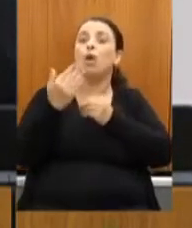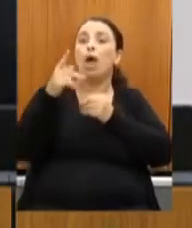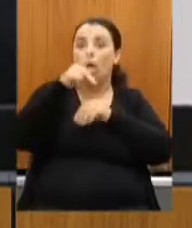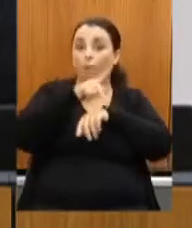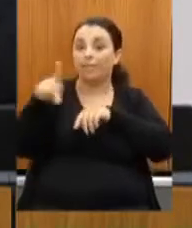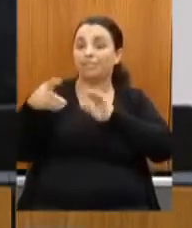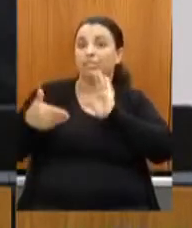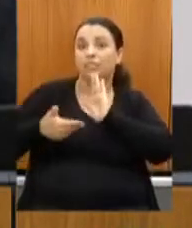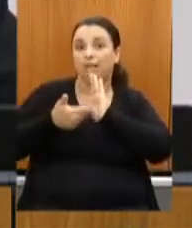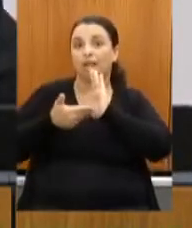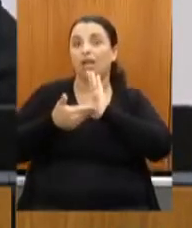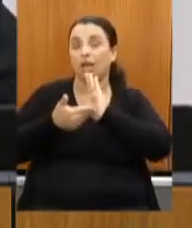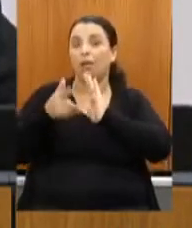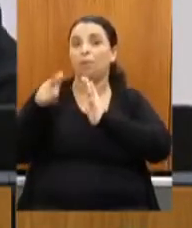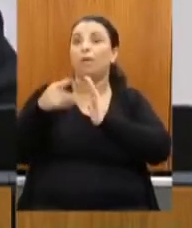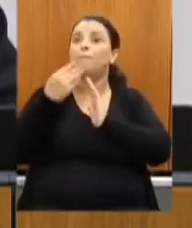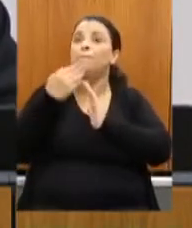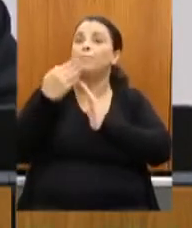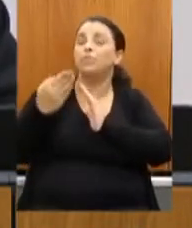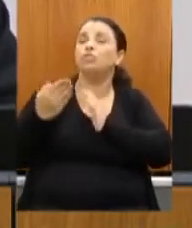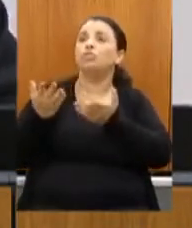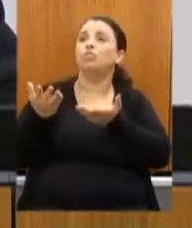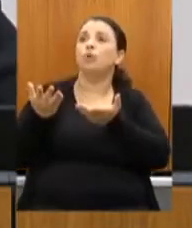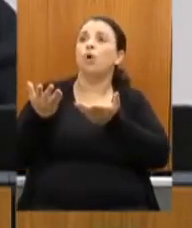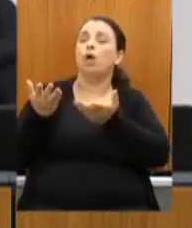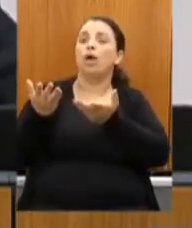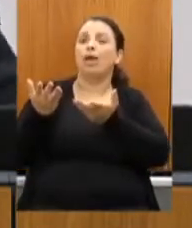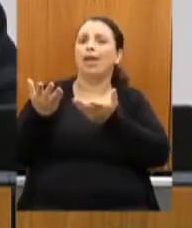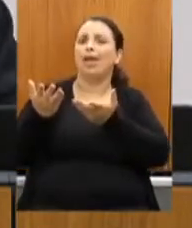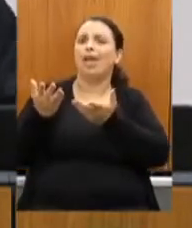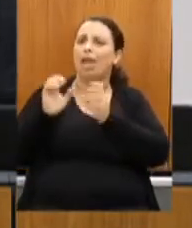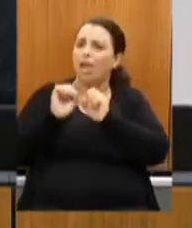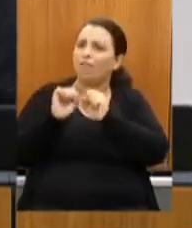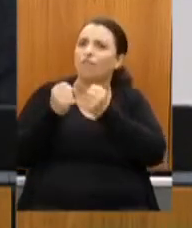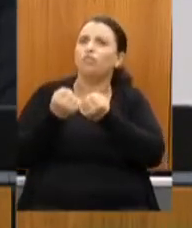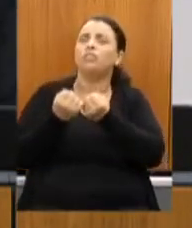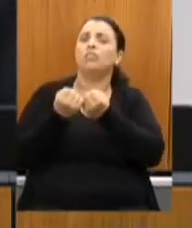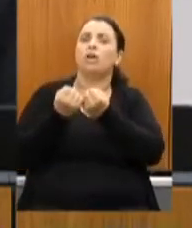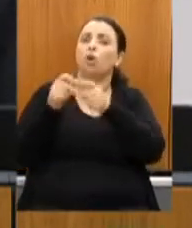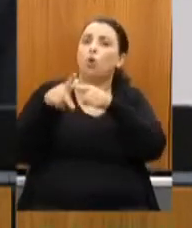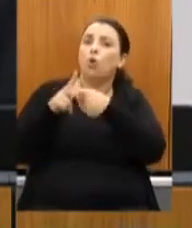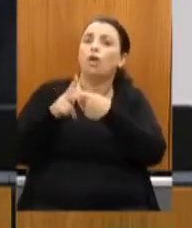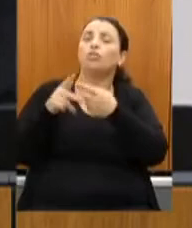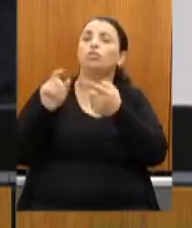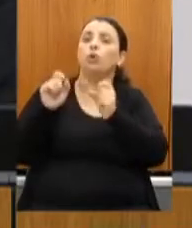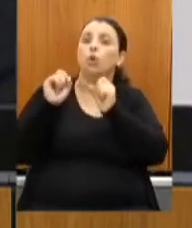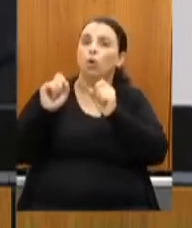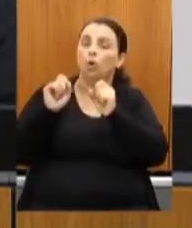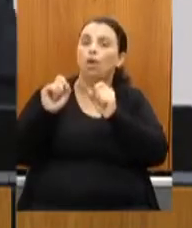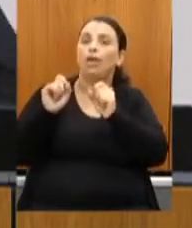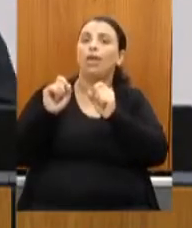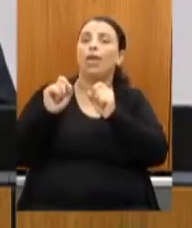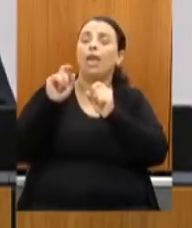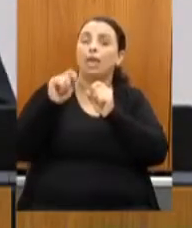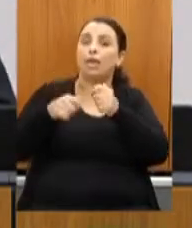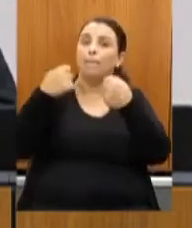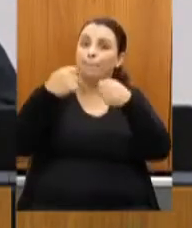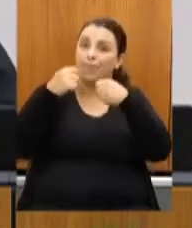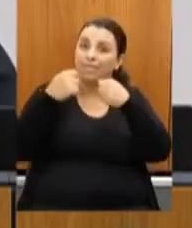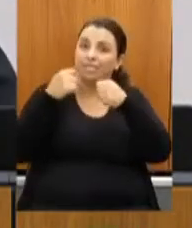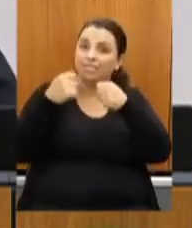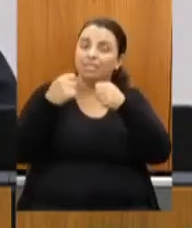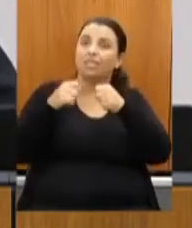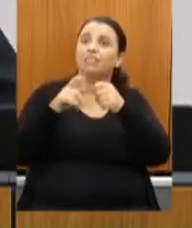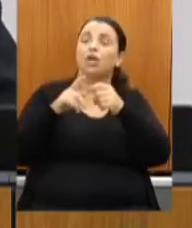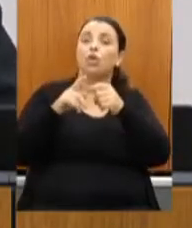pedindo aí, realmente, ratificando, reforçando a necessidade da extensão do